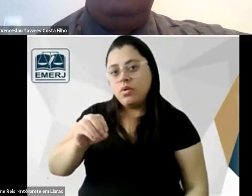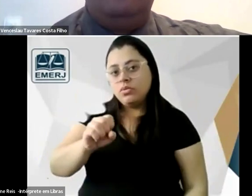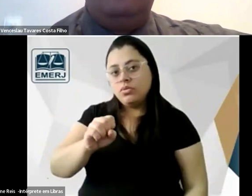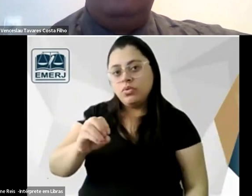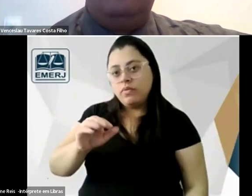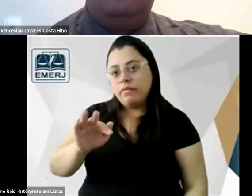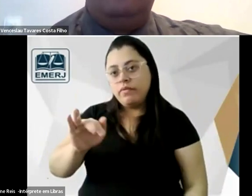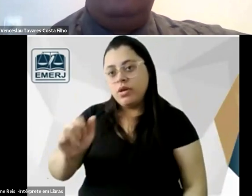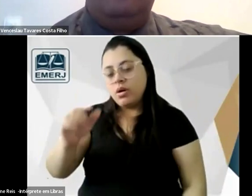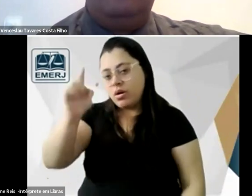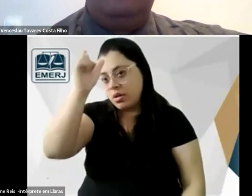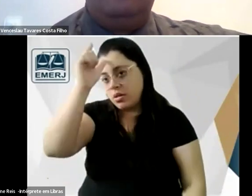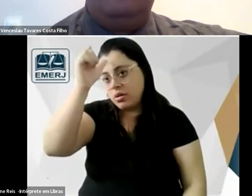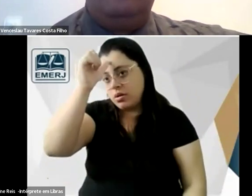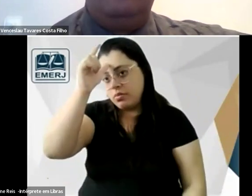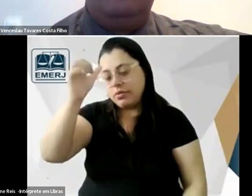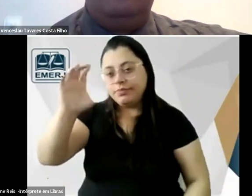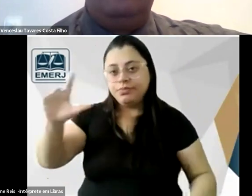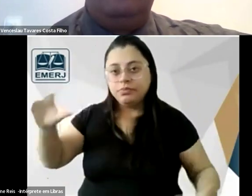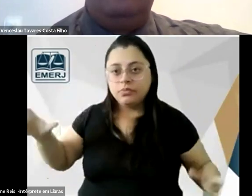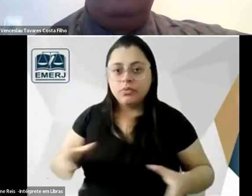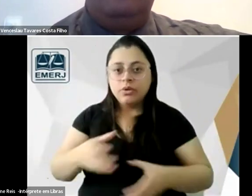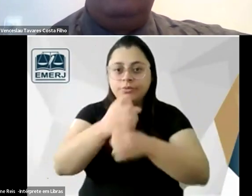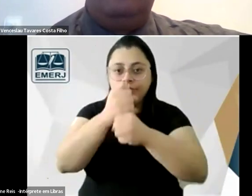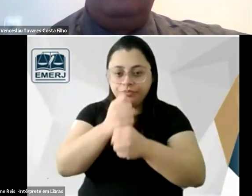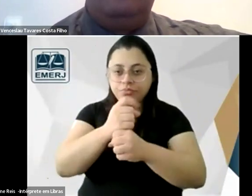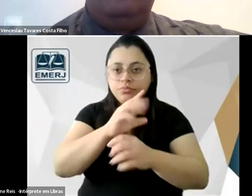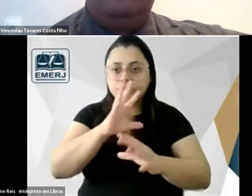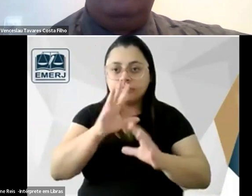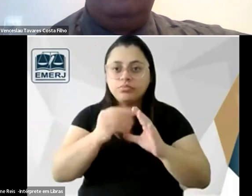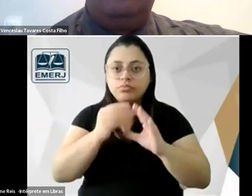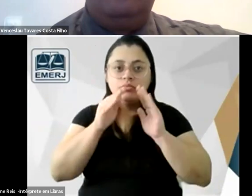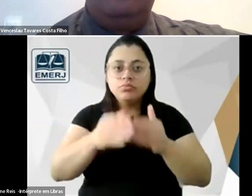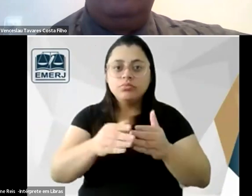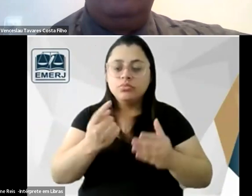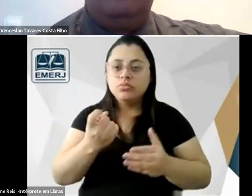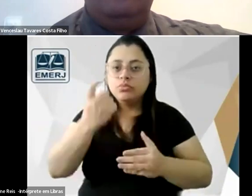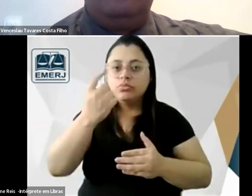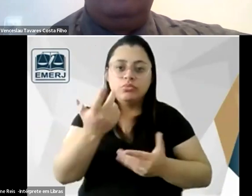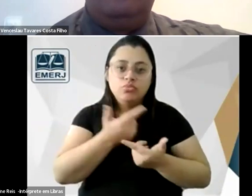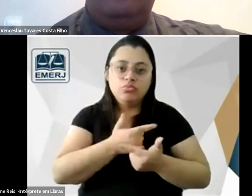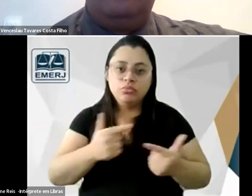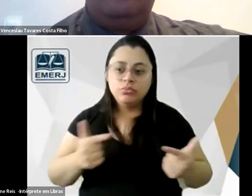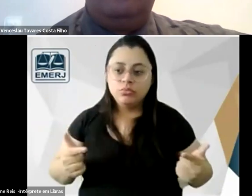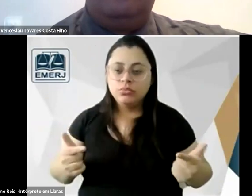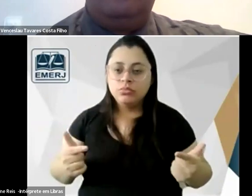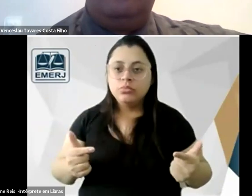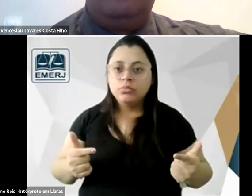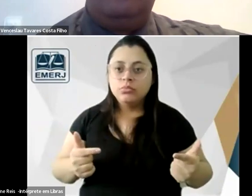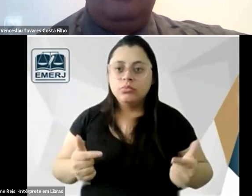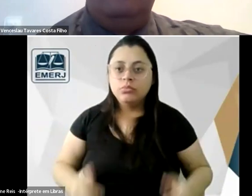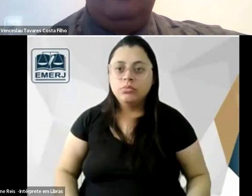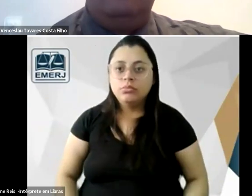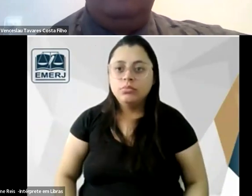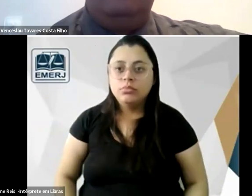fiz um apanhado geral não me foquei por exemplo a recepção que o Tobias faz de Hegel ou de Kant